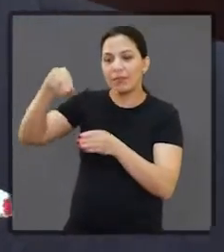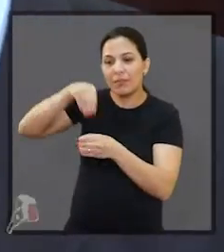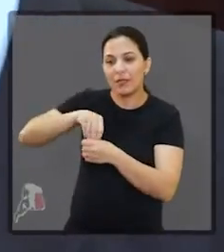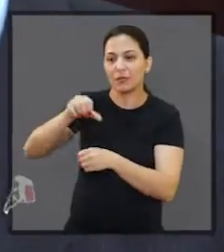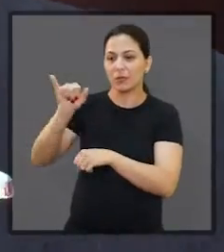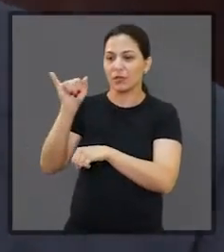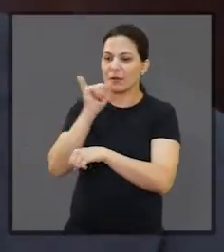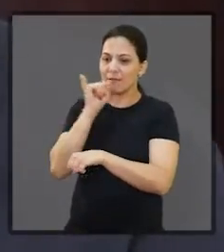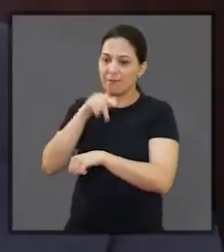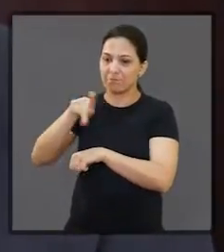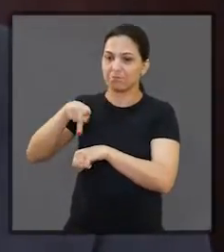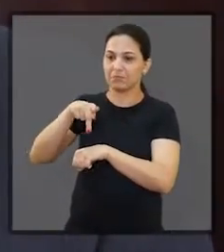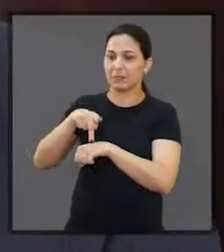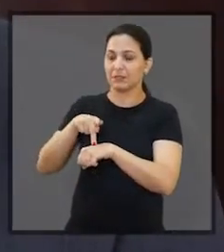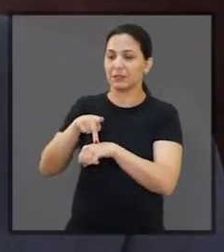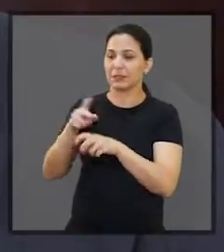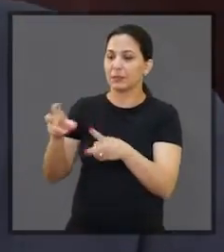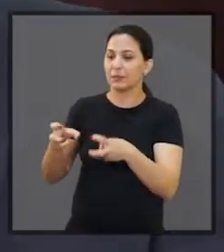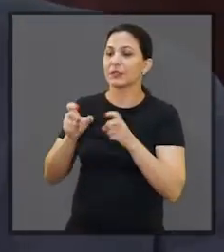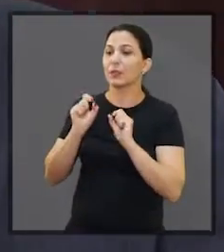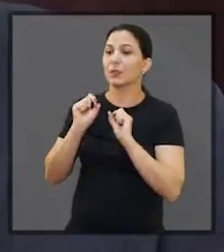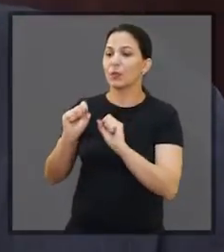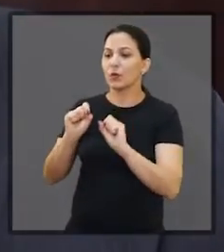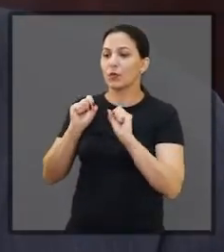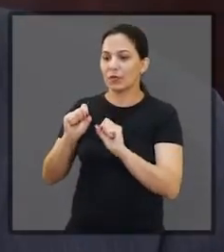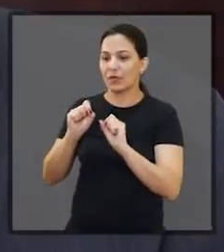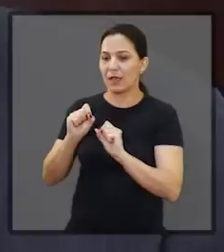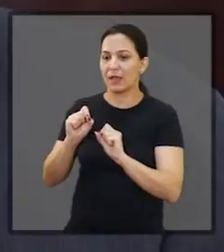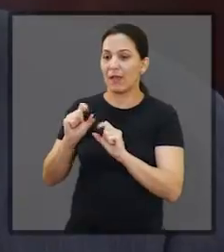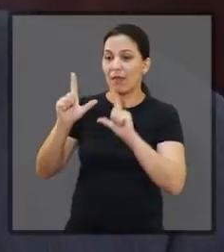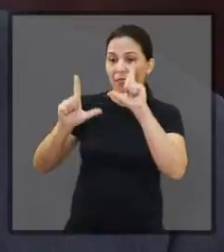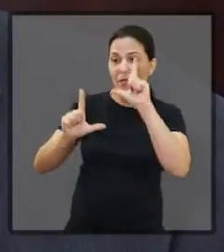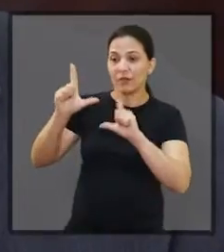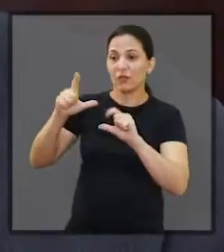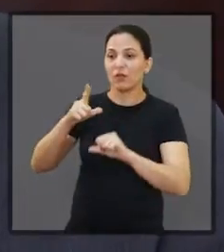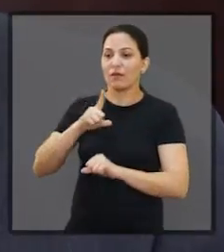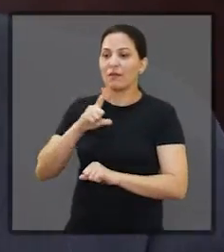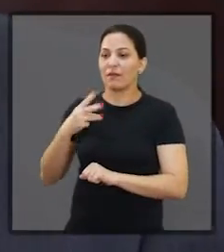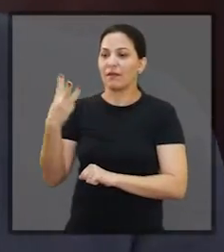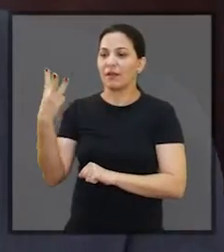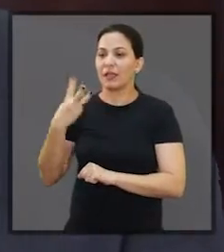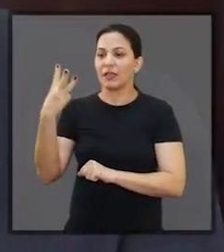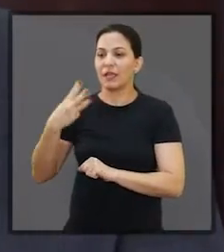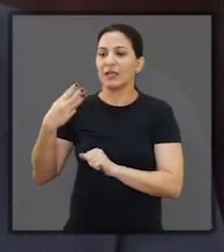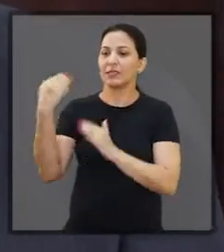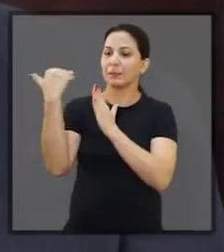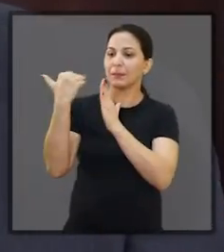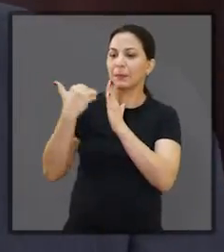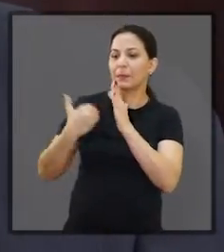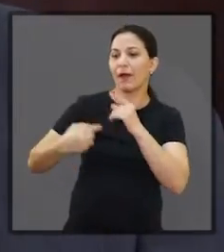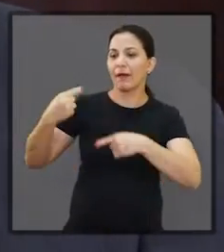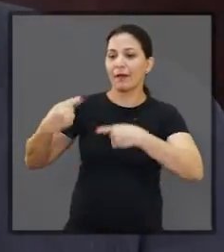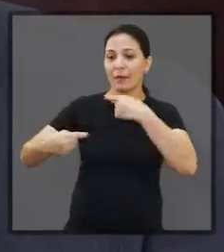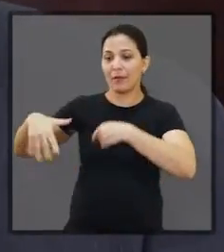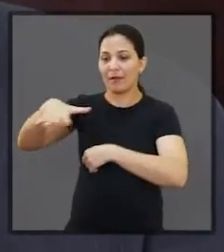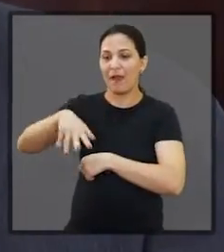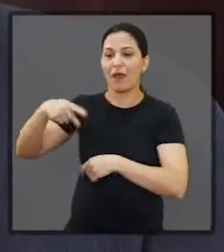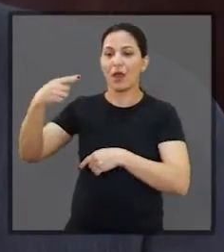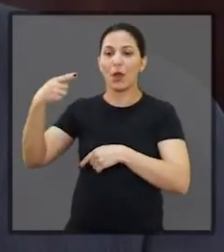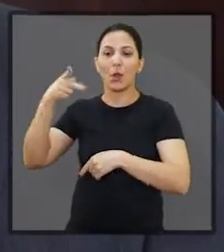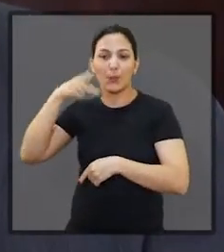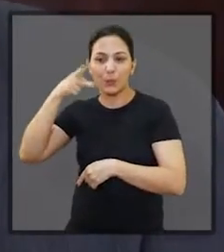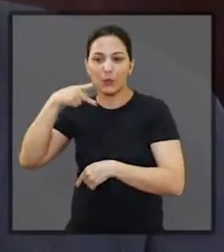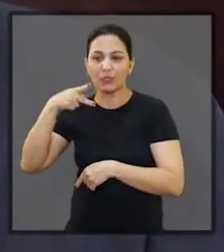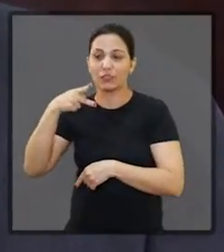cidade. A gente percebe claramente, veja só, cada televisão italiana tem três programas diários de debate na área